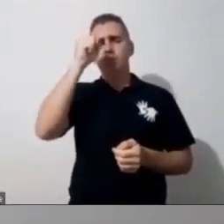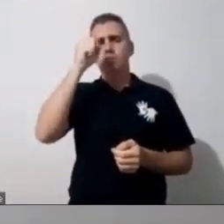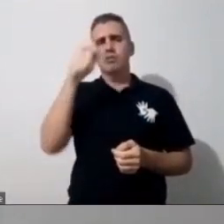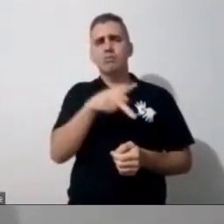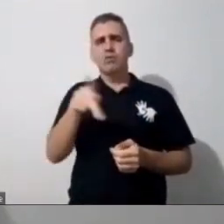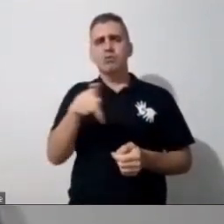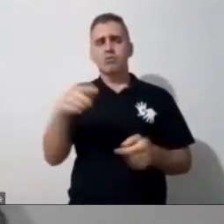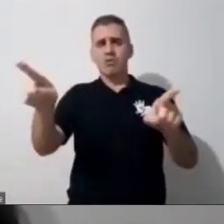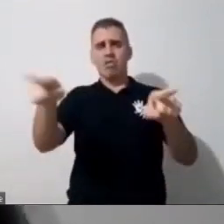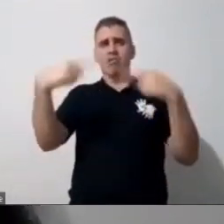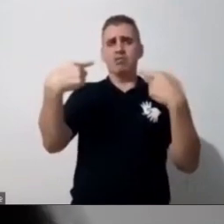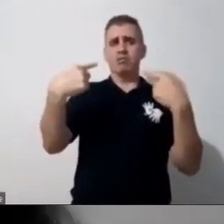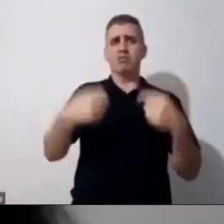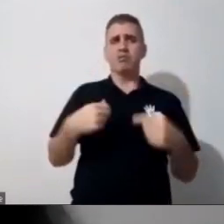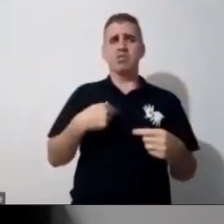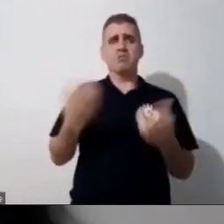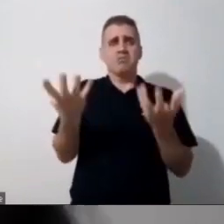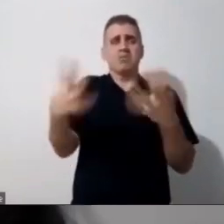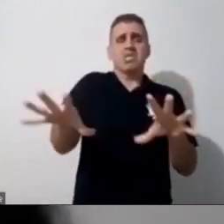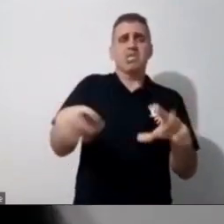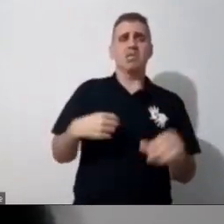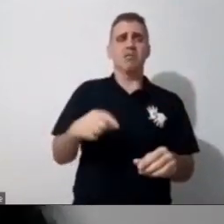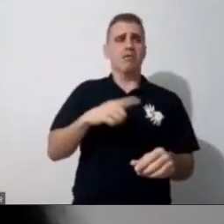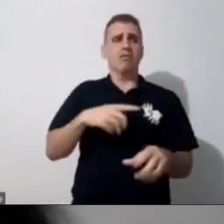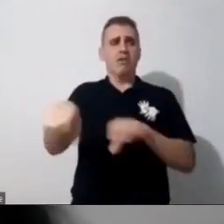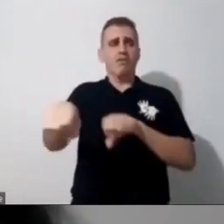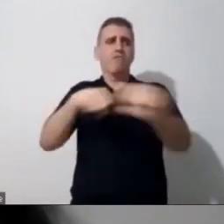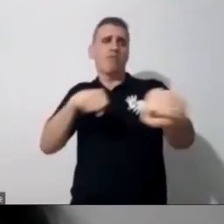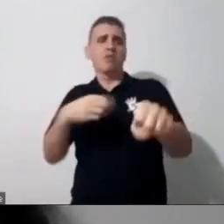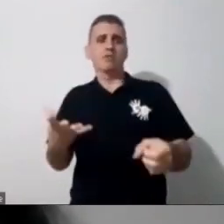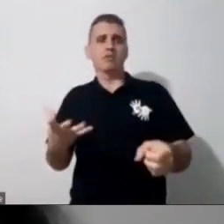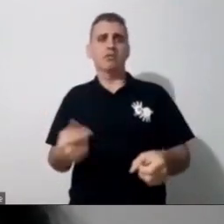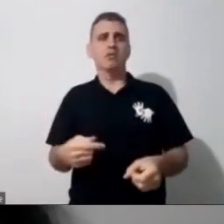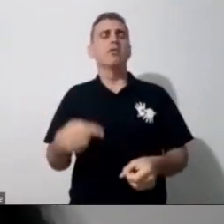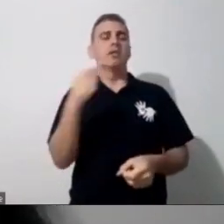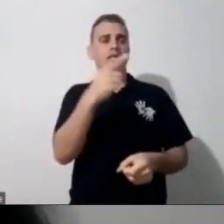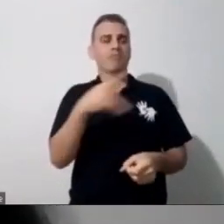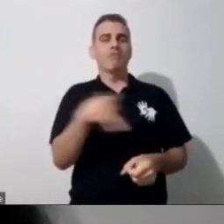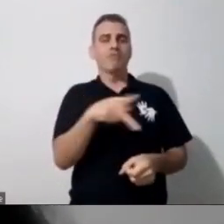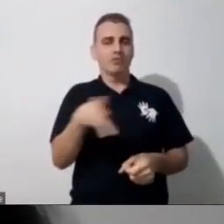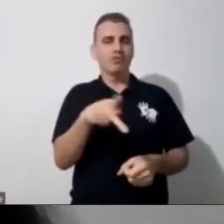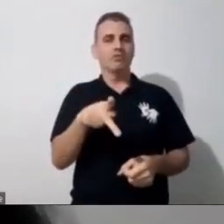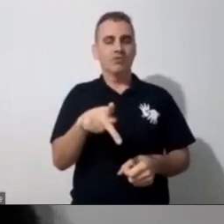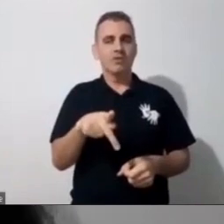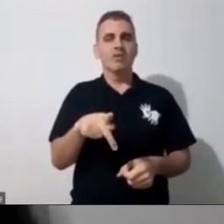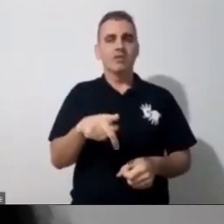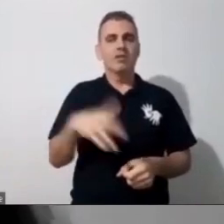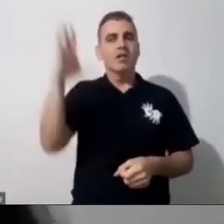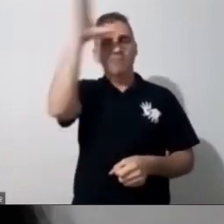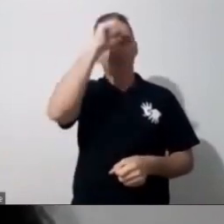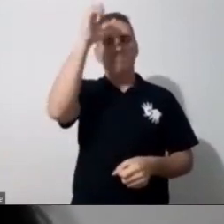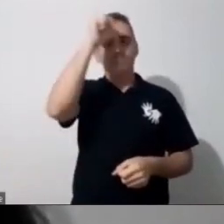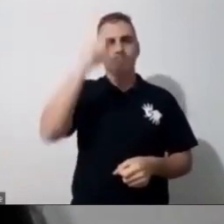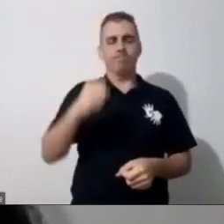porque eu não tenho formação para isso, porque ele me ensinou, ele me ensinou muita coisa a entender